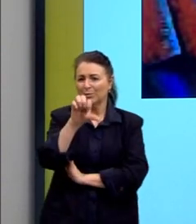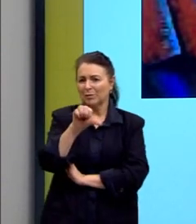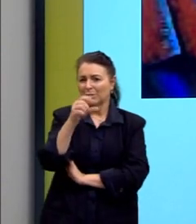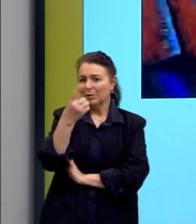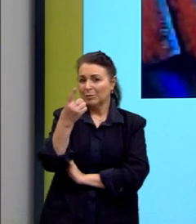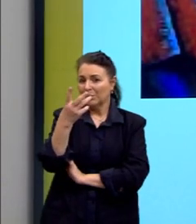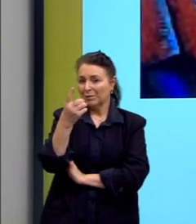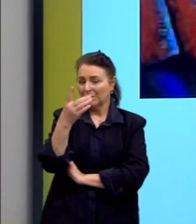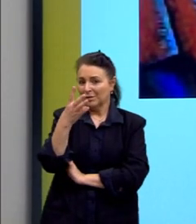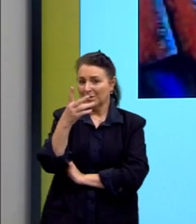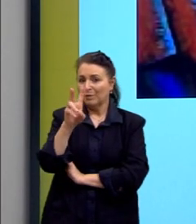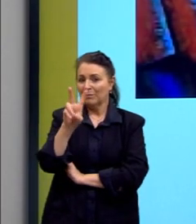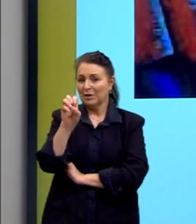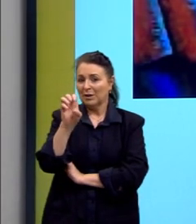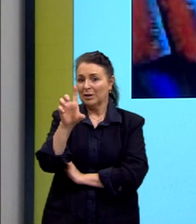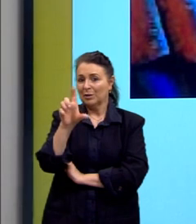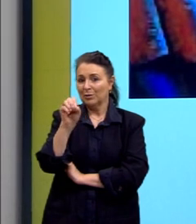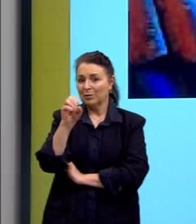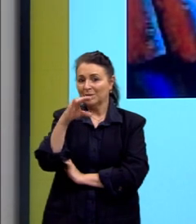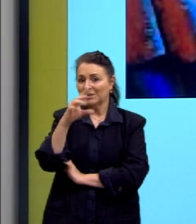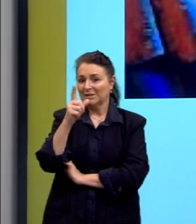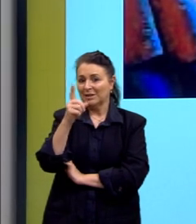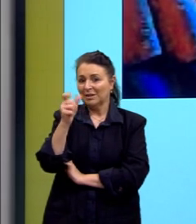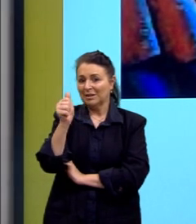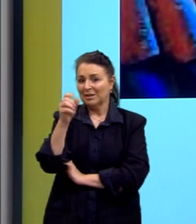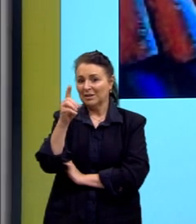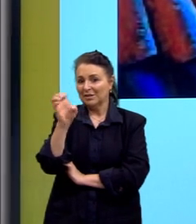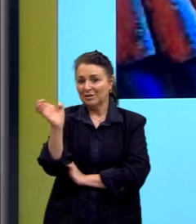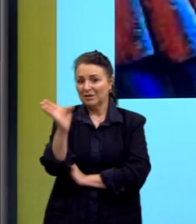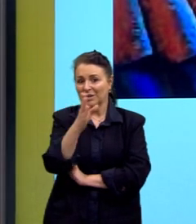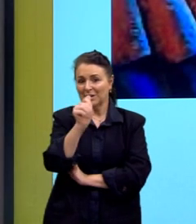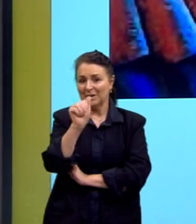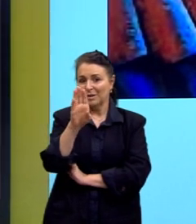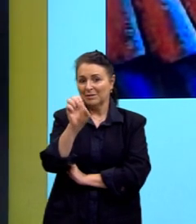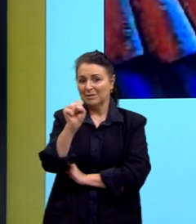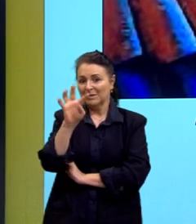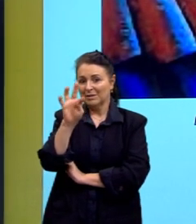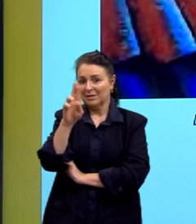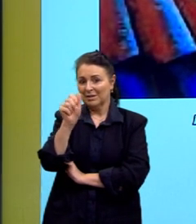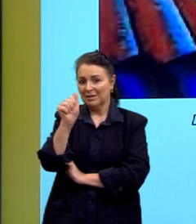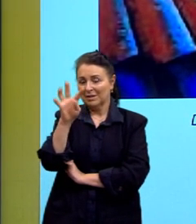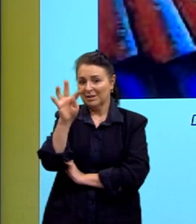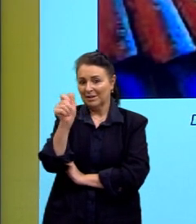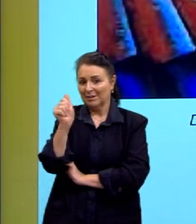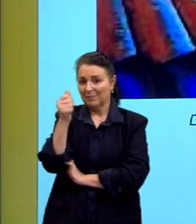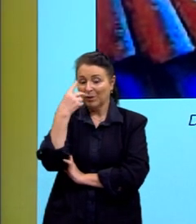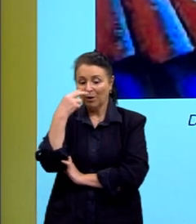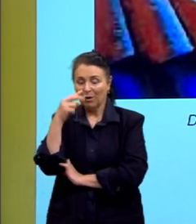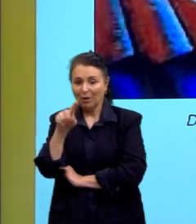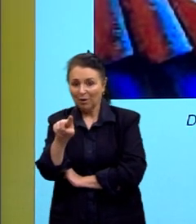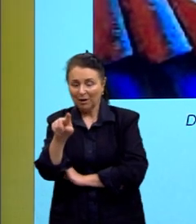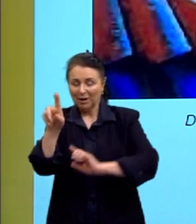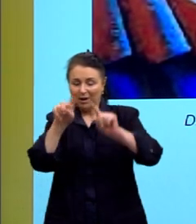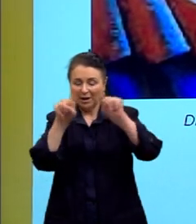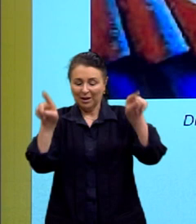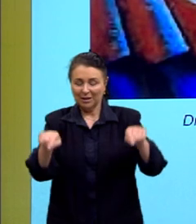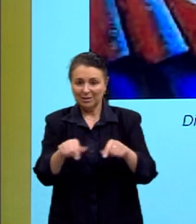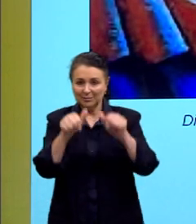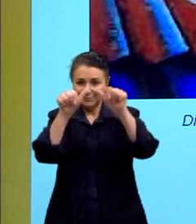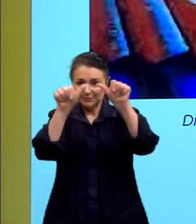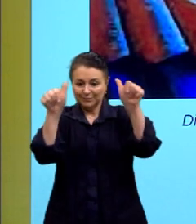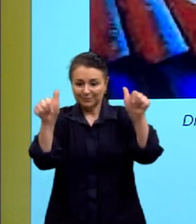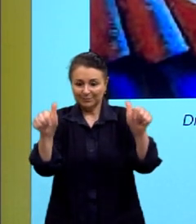Velocidade Abstrata. Olhando para essas imagens, nós podemos perceber aqui, primeiro, a